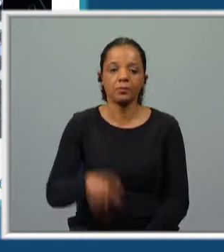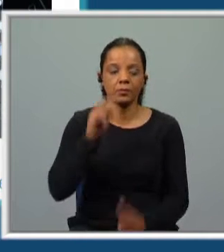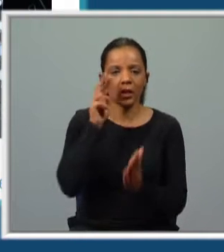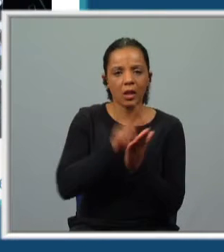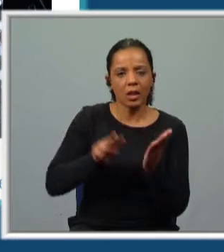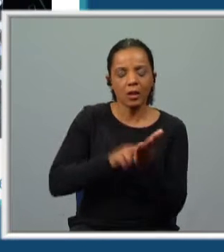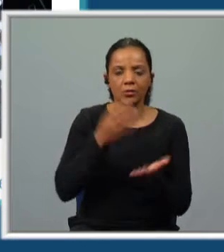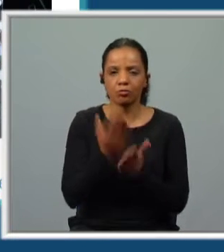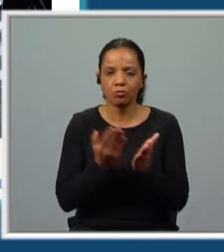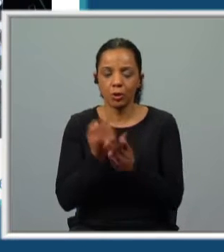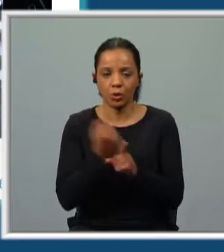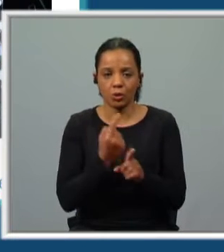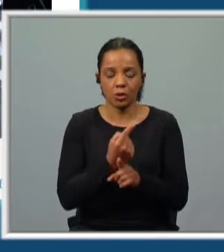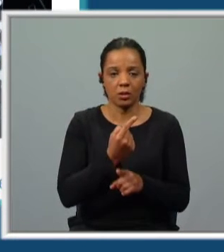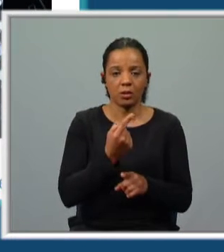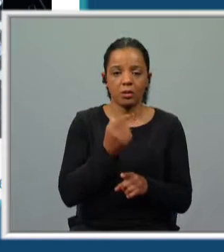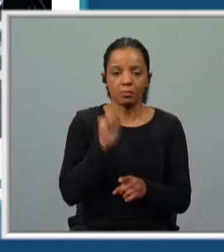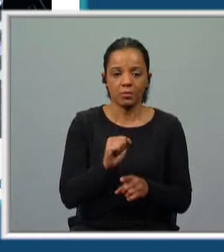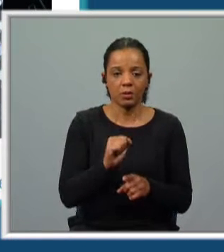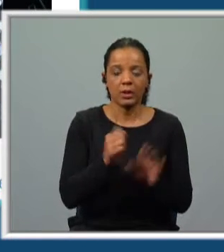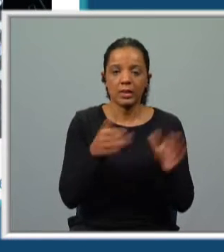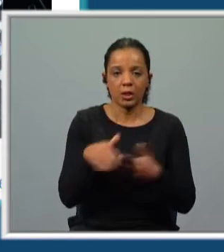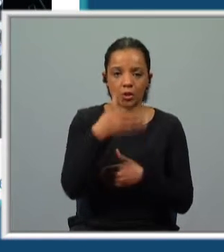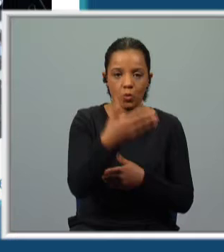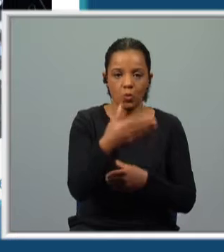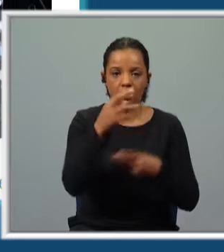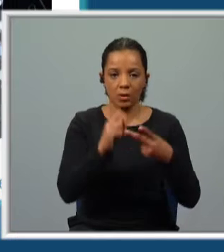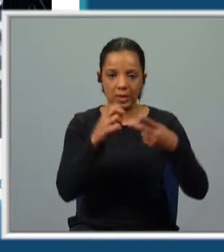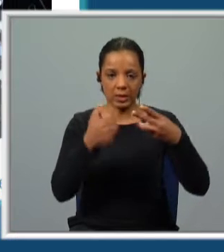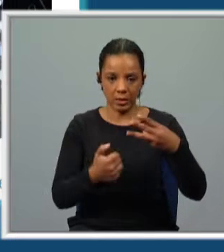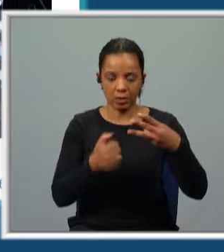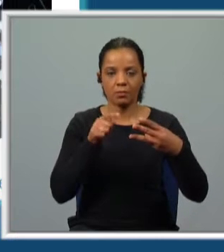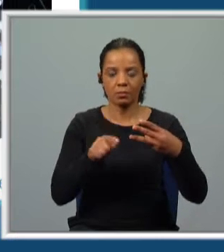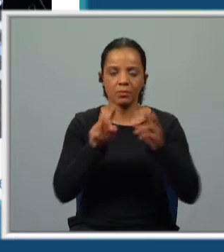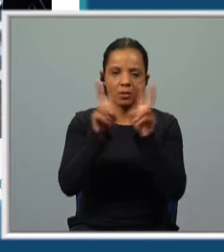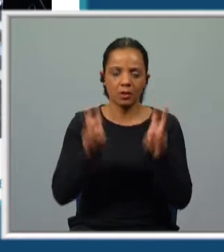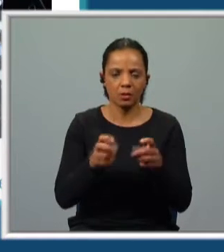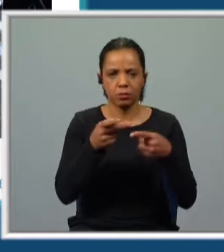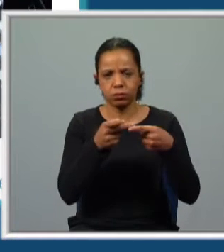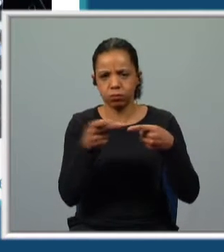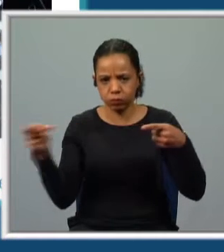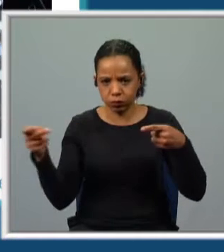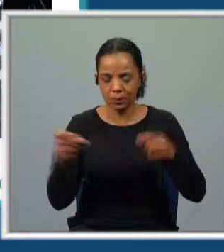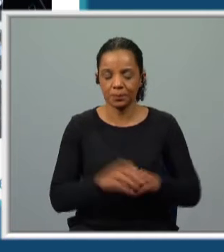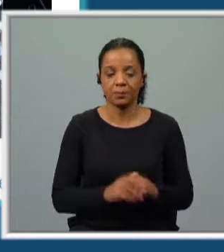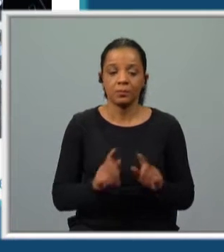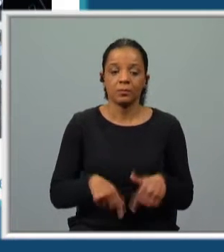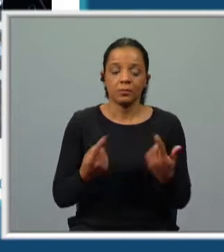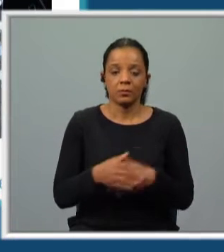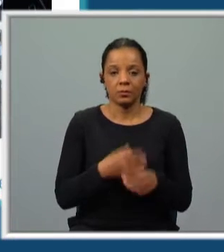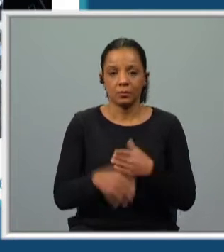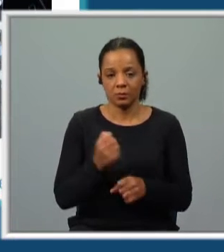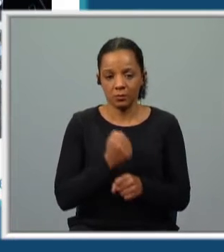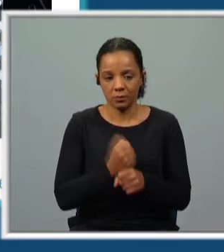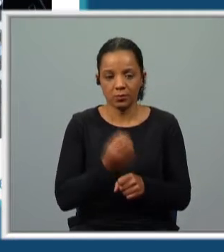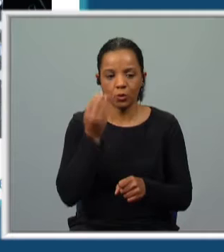analisar excertos das cenas 1, 3 e 5 desta peça que tem um título tão grande. Depois vamos fazer exercícios